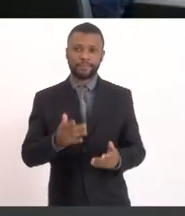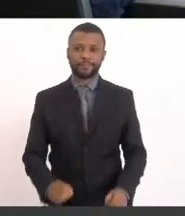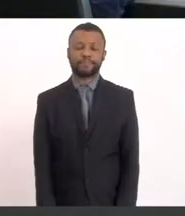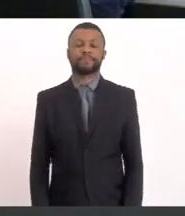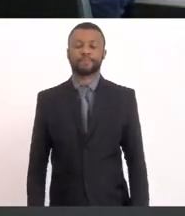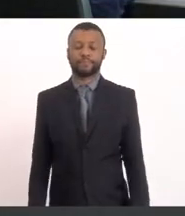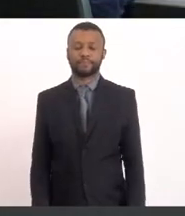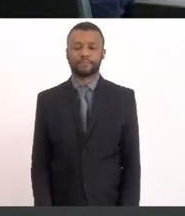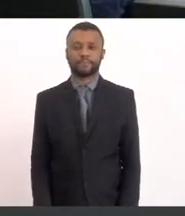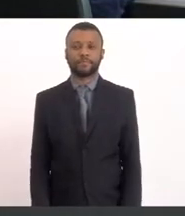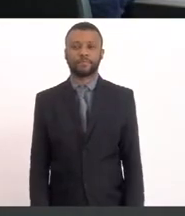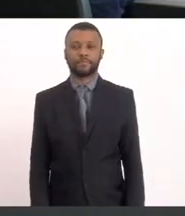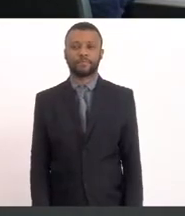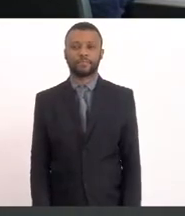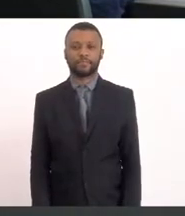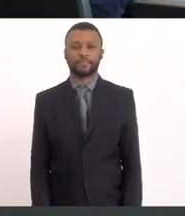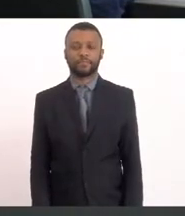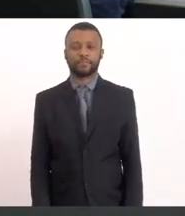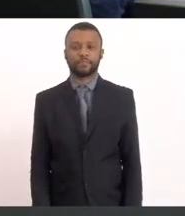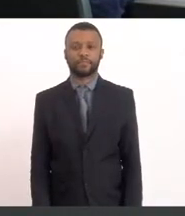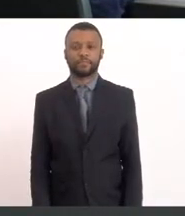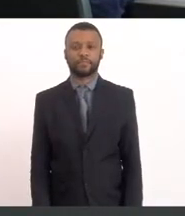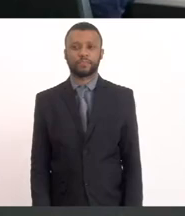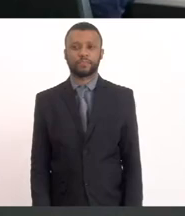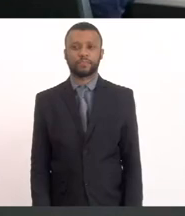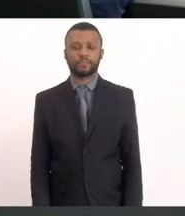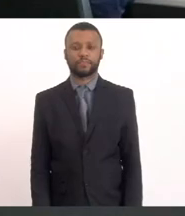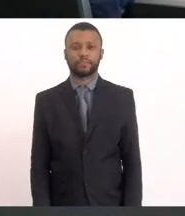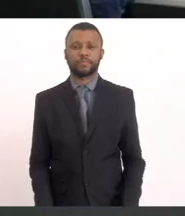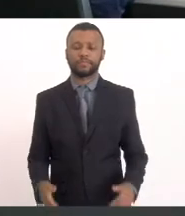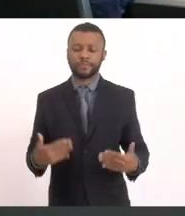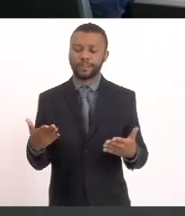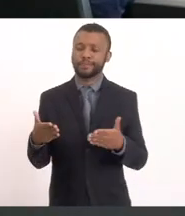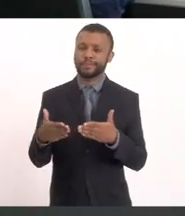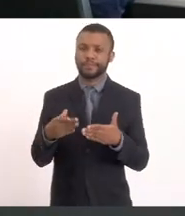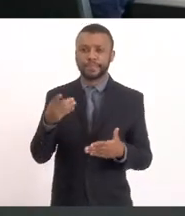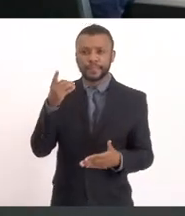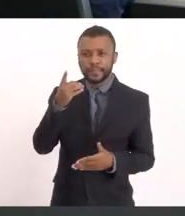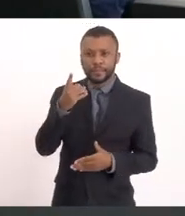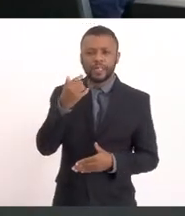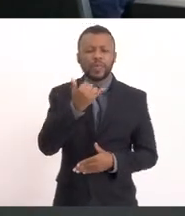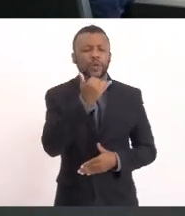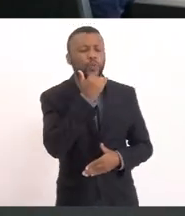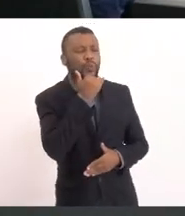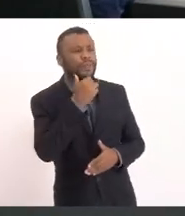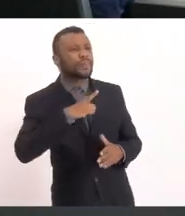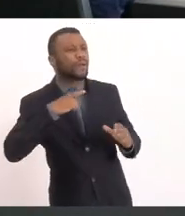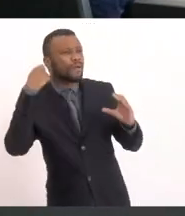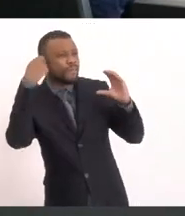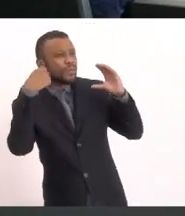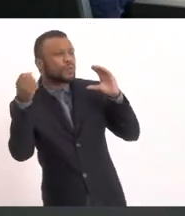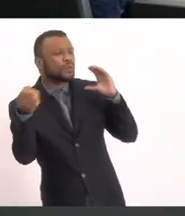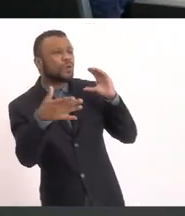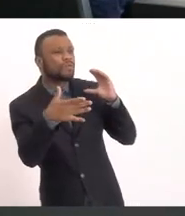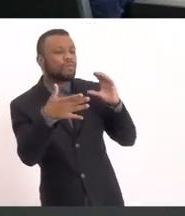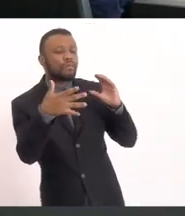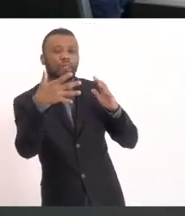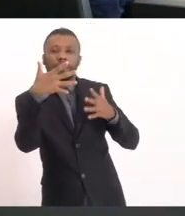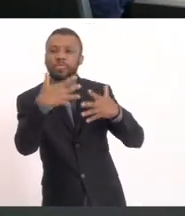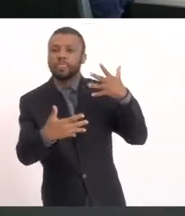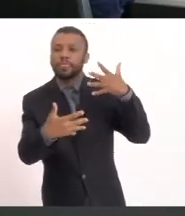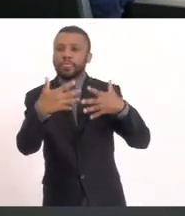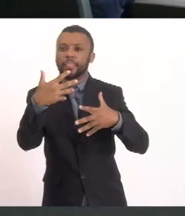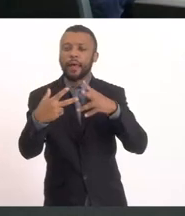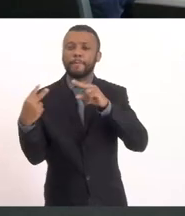Um bom dia Deputado Entrou um vídeo Entrou um vídeo Entrou